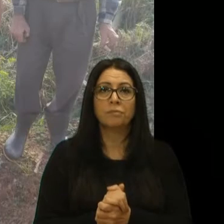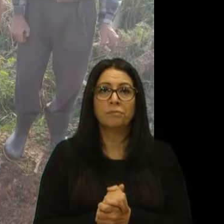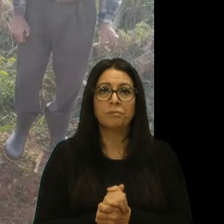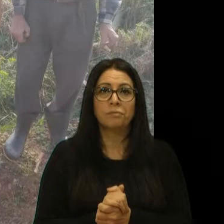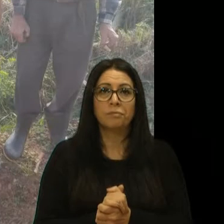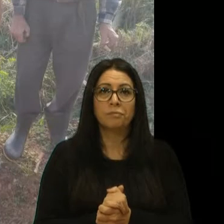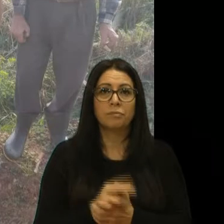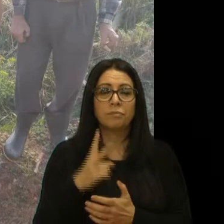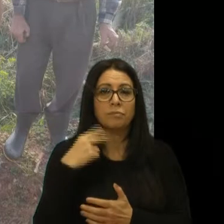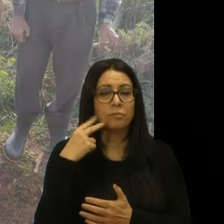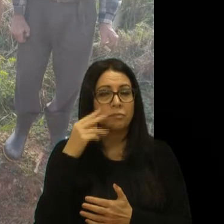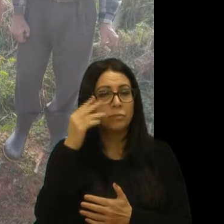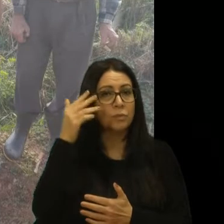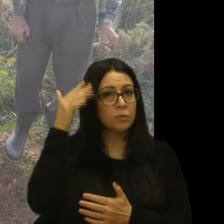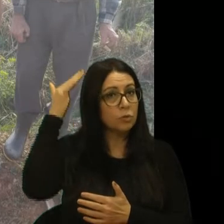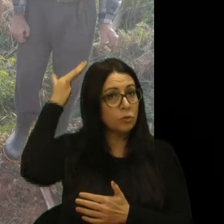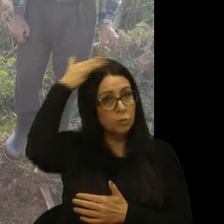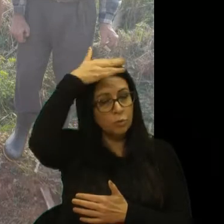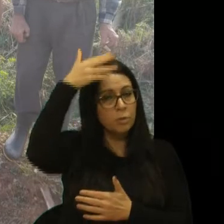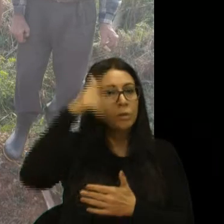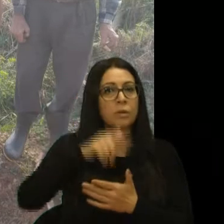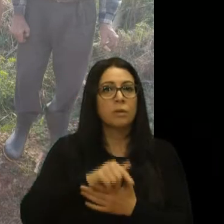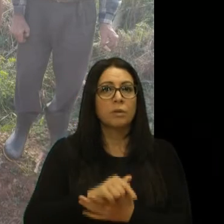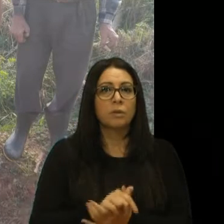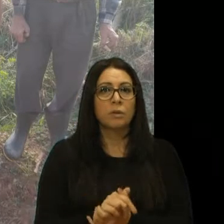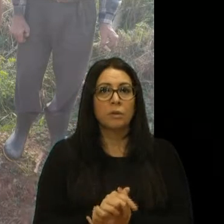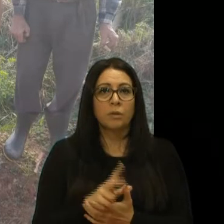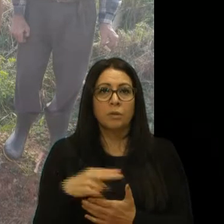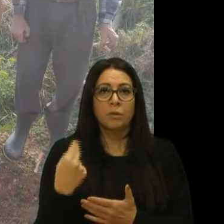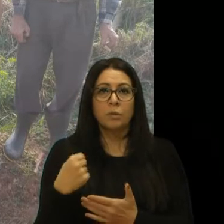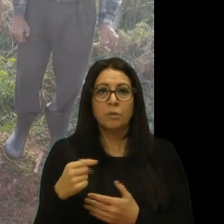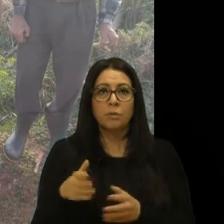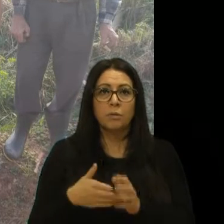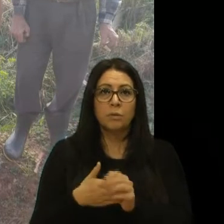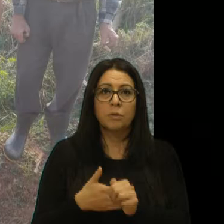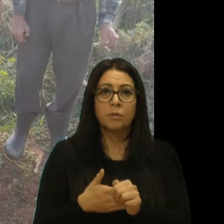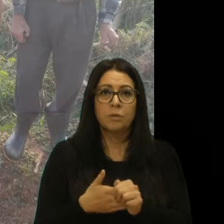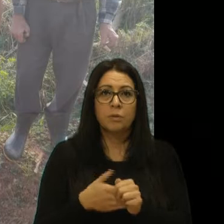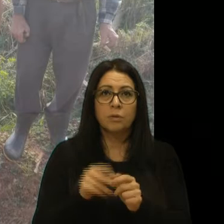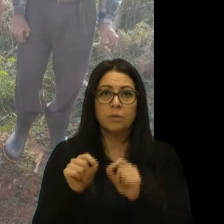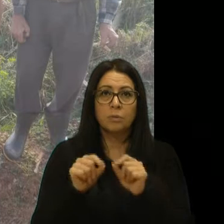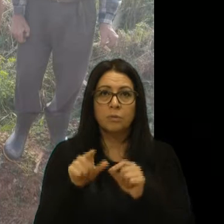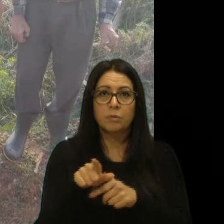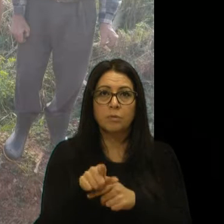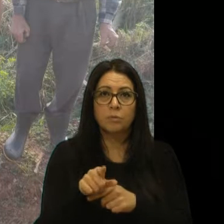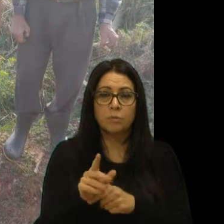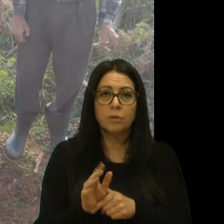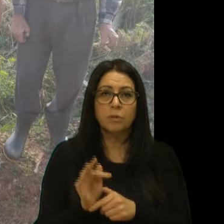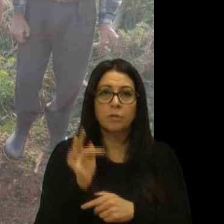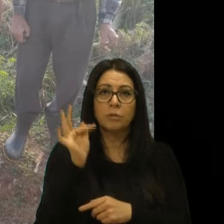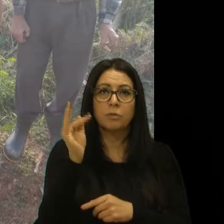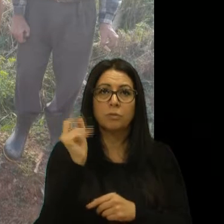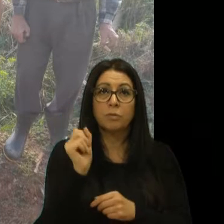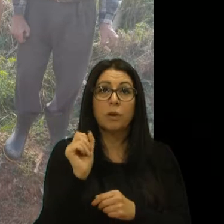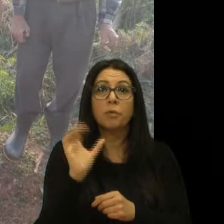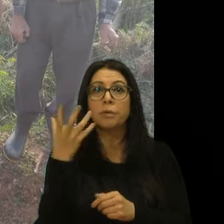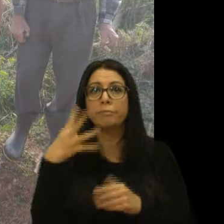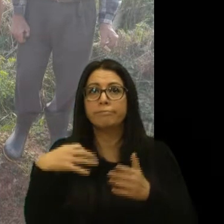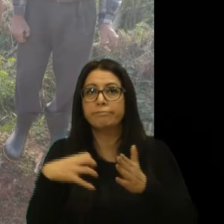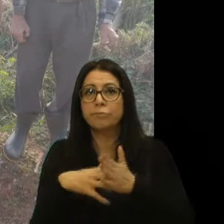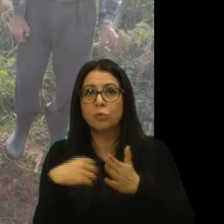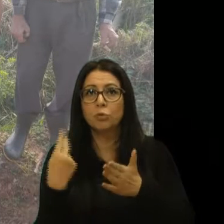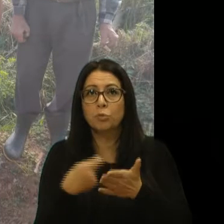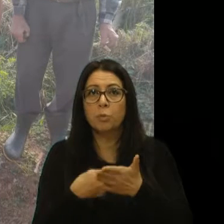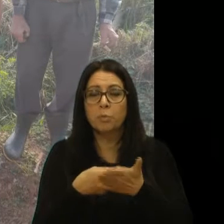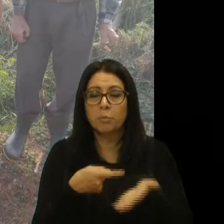vereador Tomé, então, nós precisamos, acompanhar, de perto, essa questão, para que lá na frente, se der uma tragédia, nós cobramos